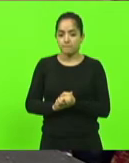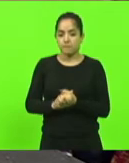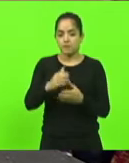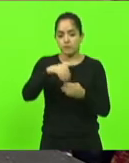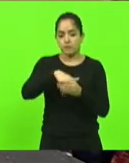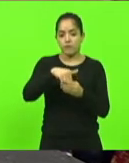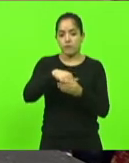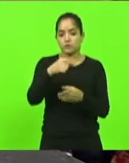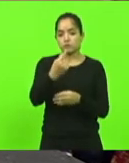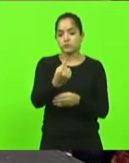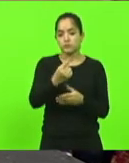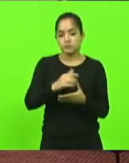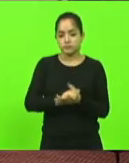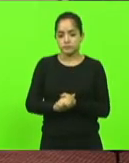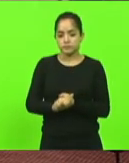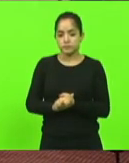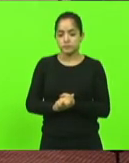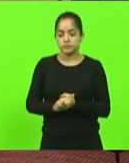um.